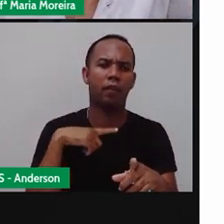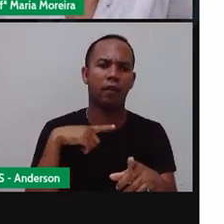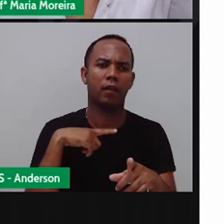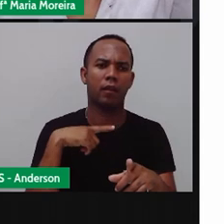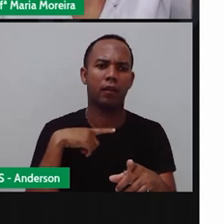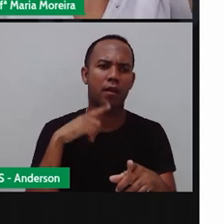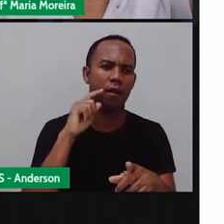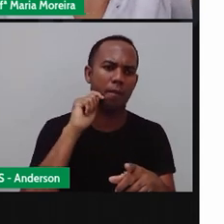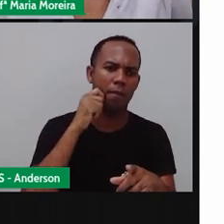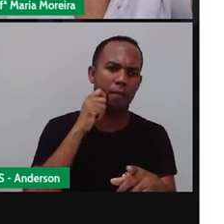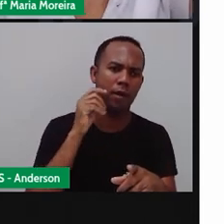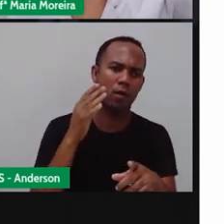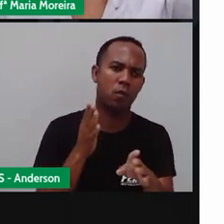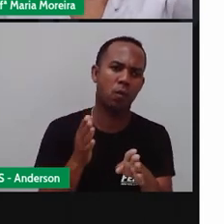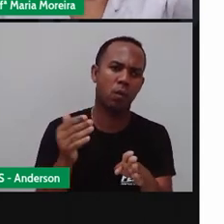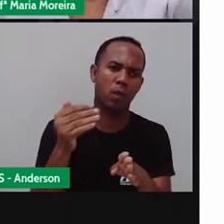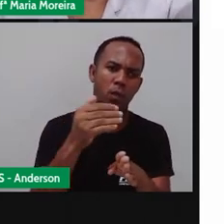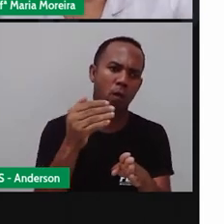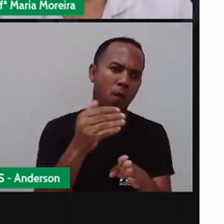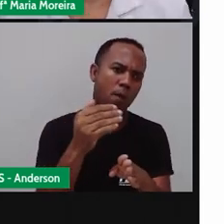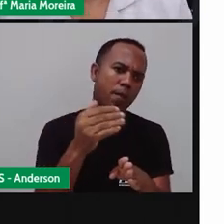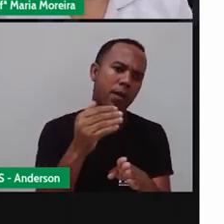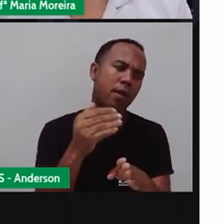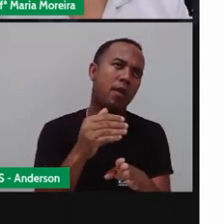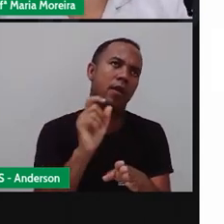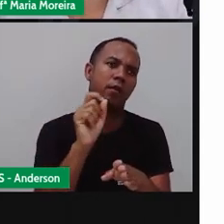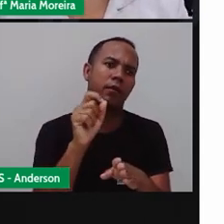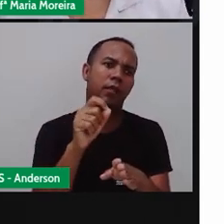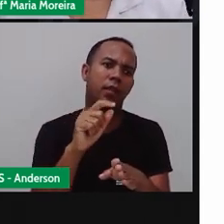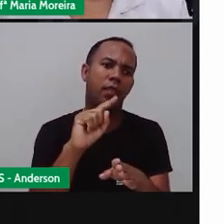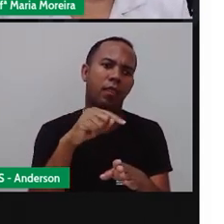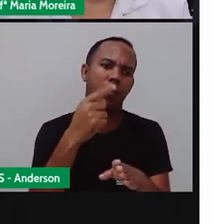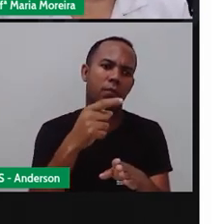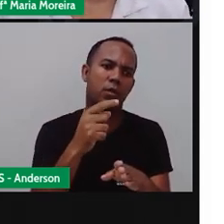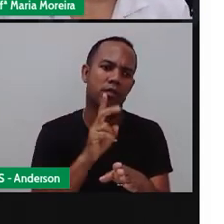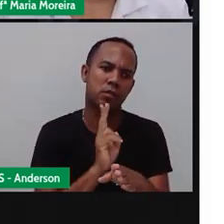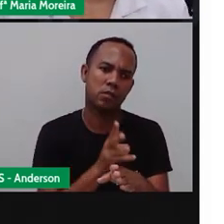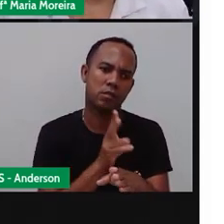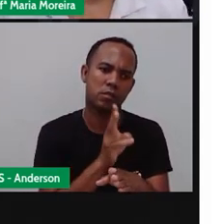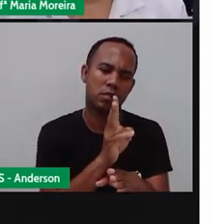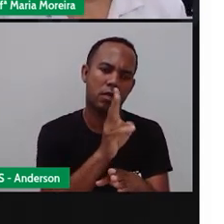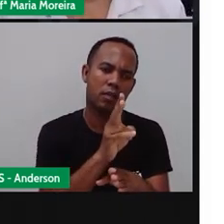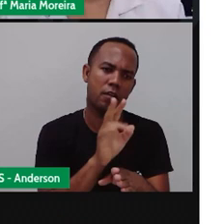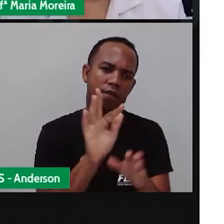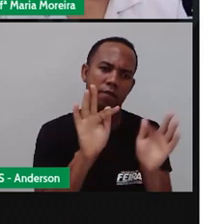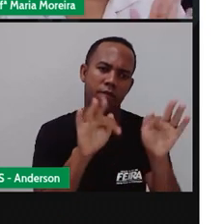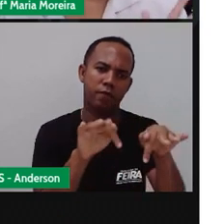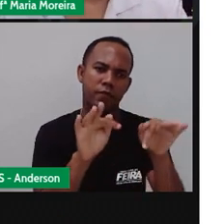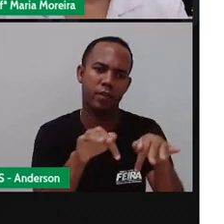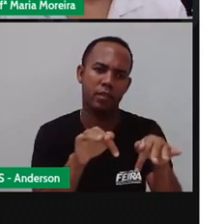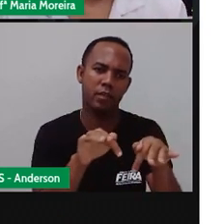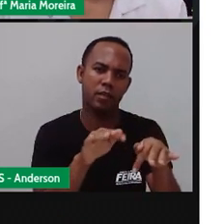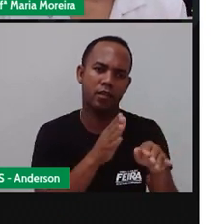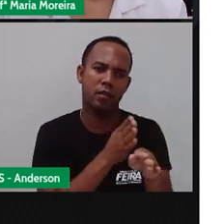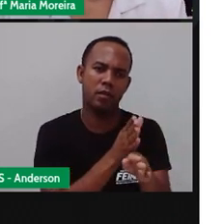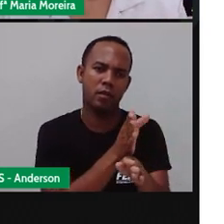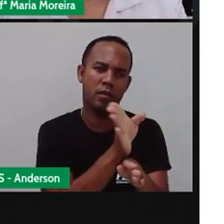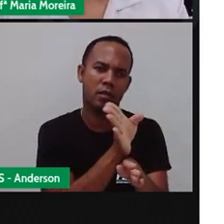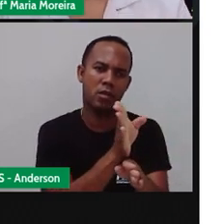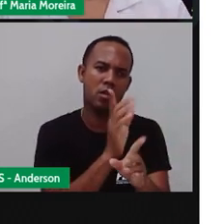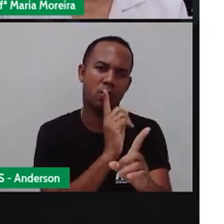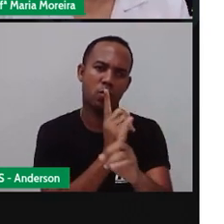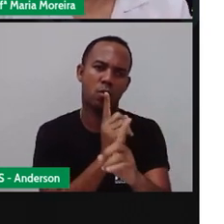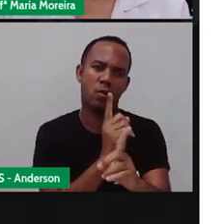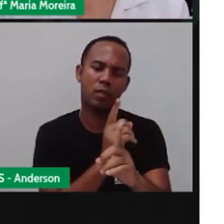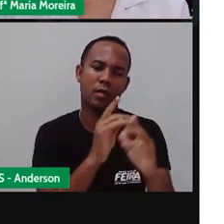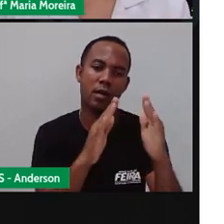aquela padaria? Dobre à direita, né? E aí, depois, é só seguir reto. E no final da rua, você vai dobrar a esquerda, você vai encontrar a casa de Andressa.